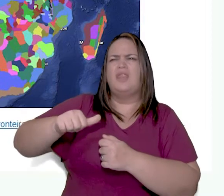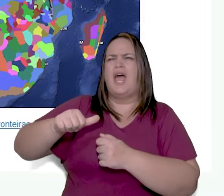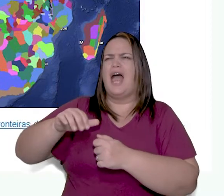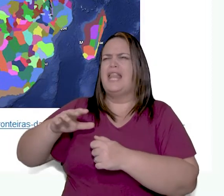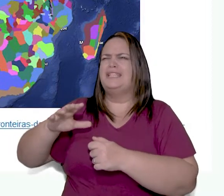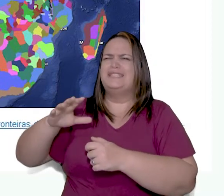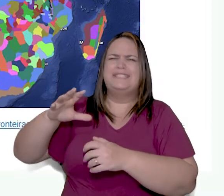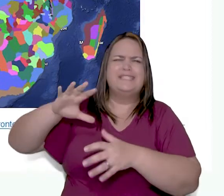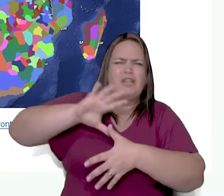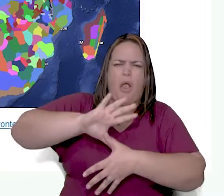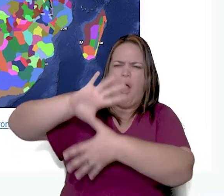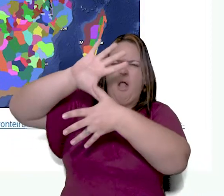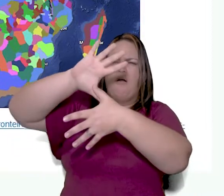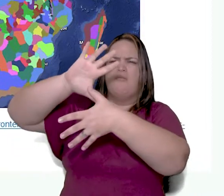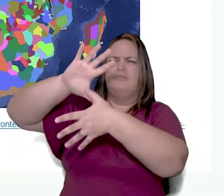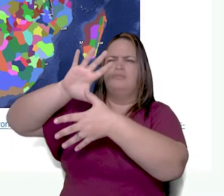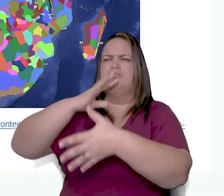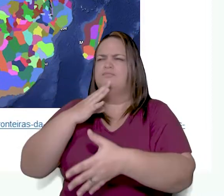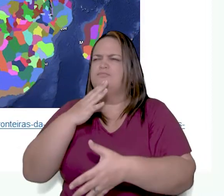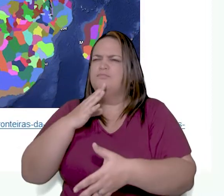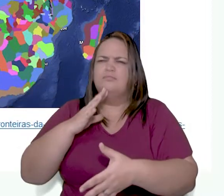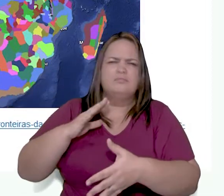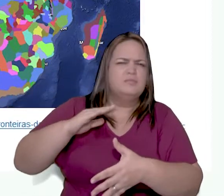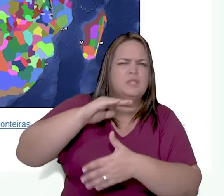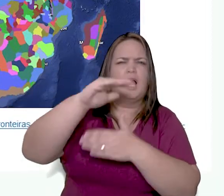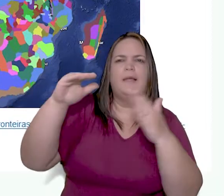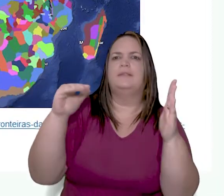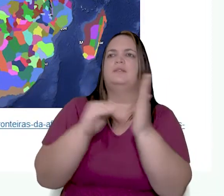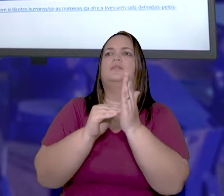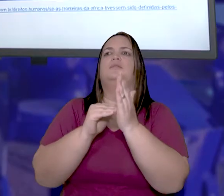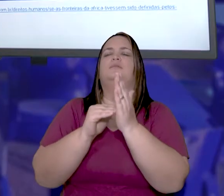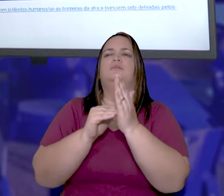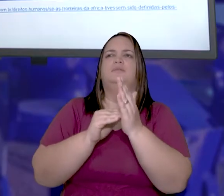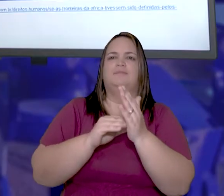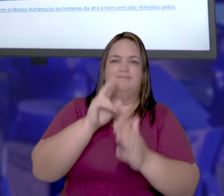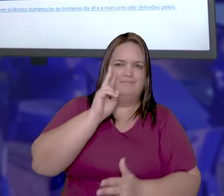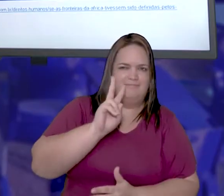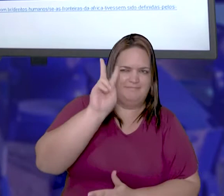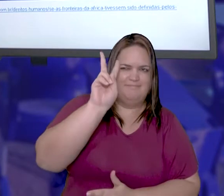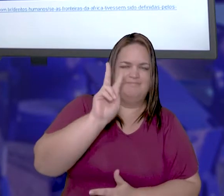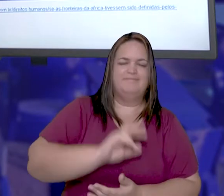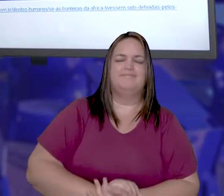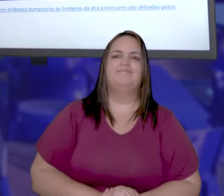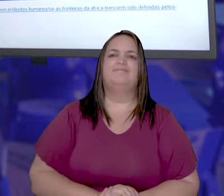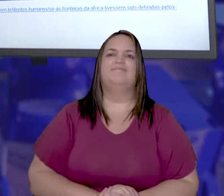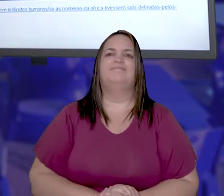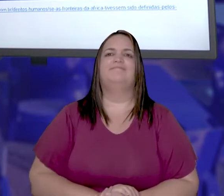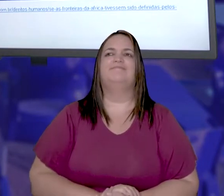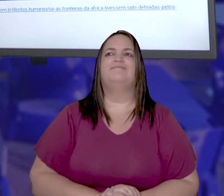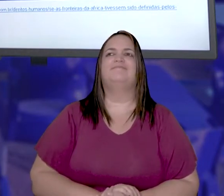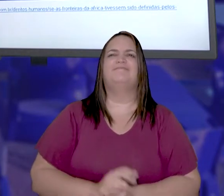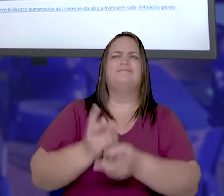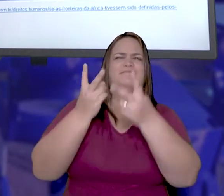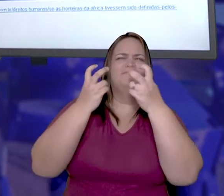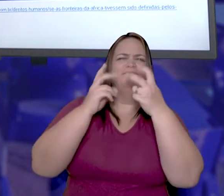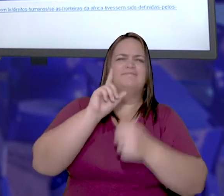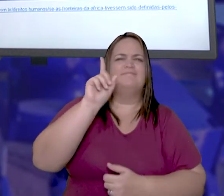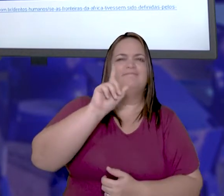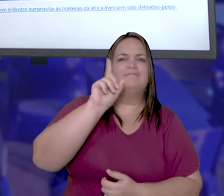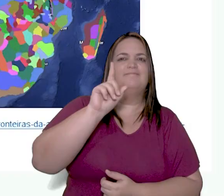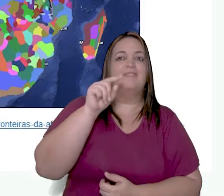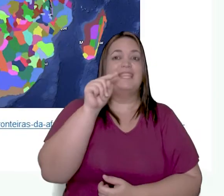análise do conjunto de etnias presentes dentro desse continente. Observe aí o